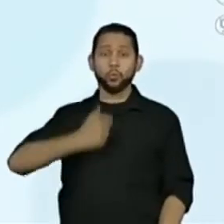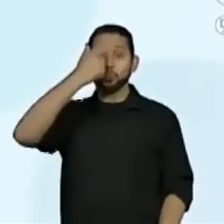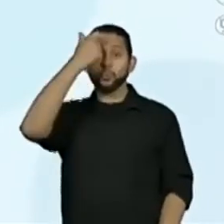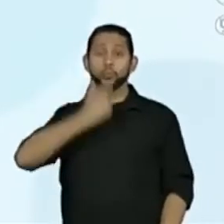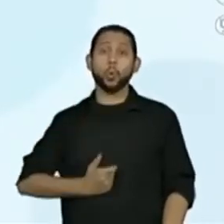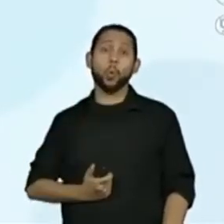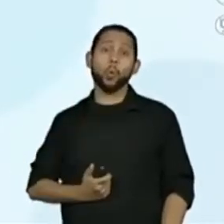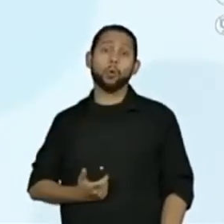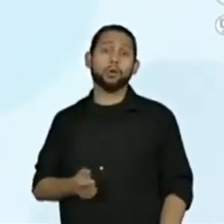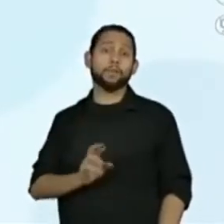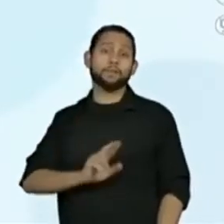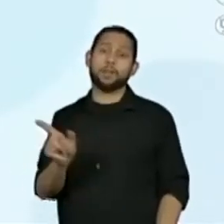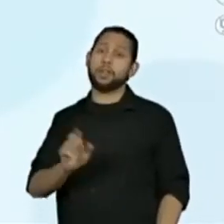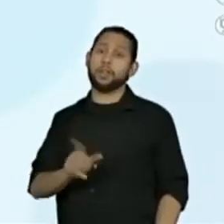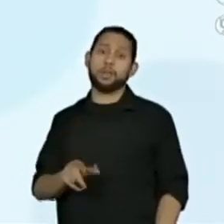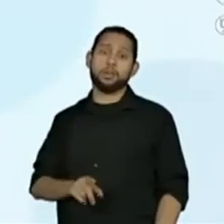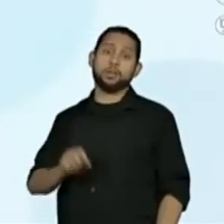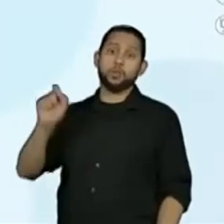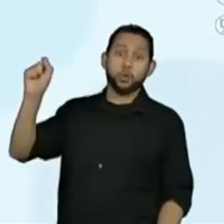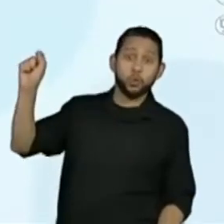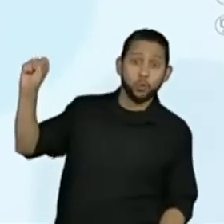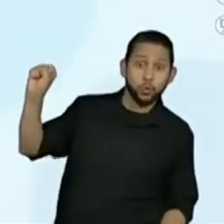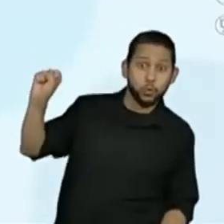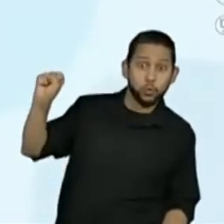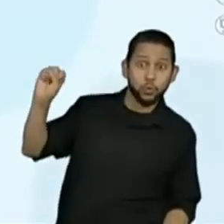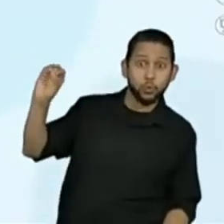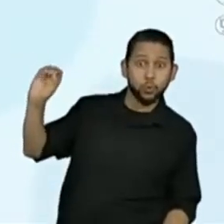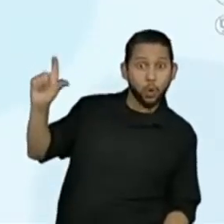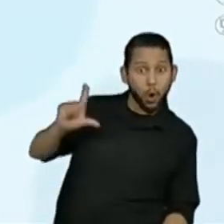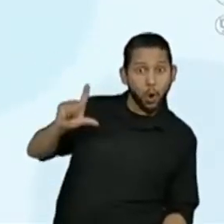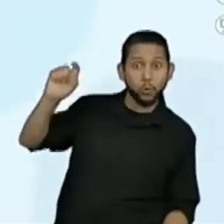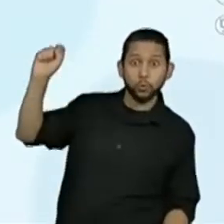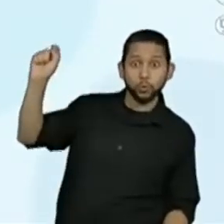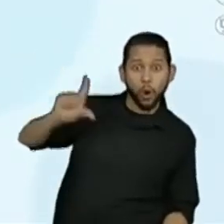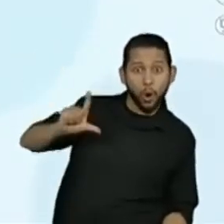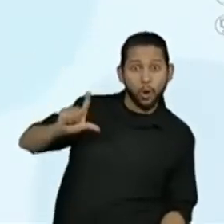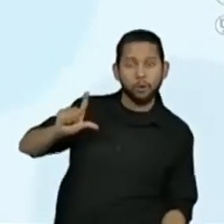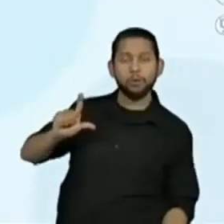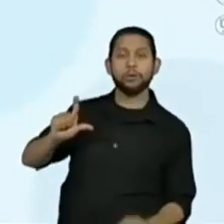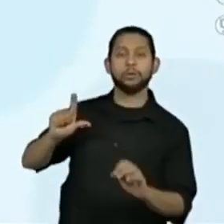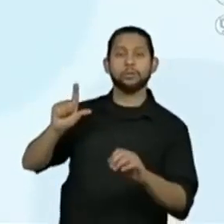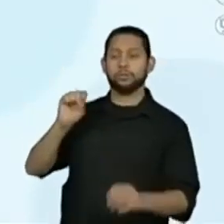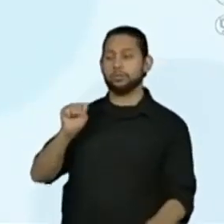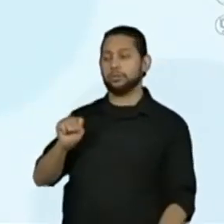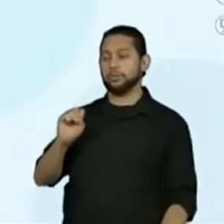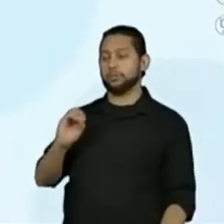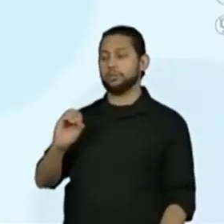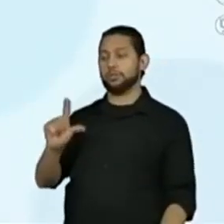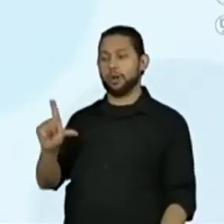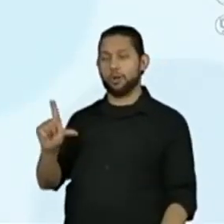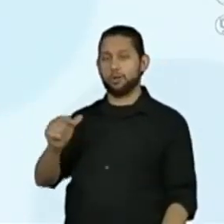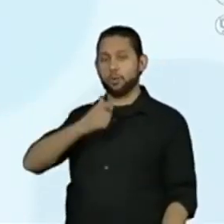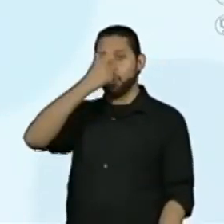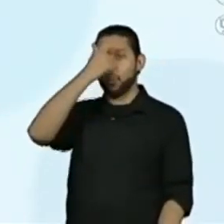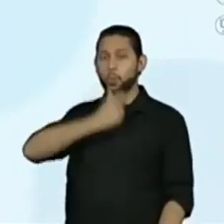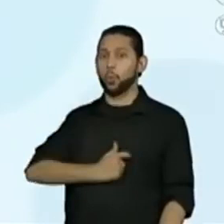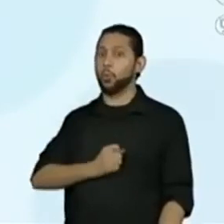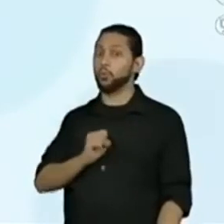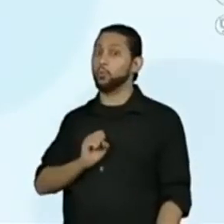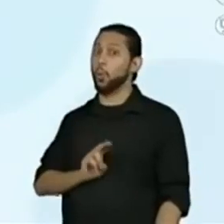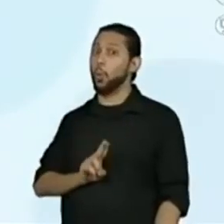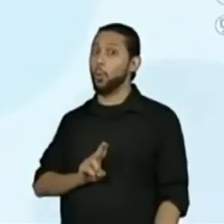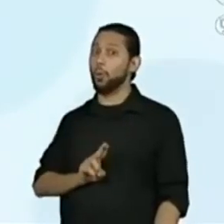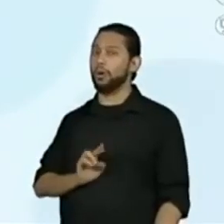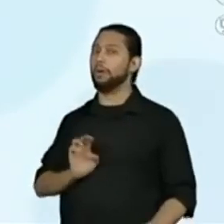Então, nesse momento, nós não queremos indicar uma ação. Nós queremos indicar o que ele admirou. E ele admirou a